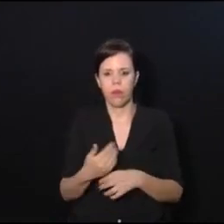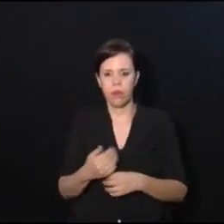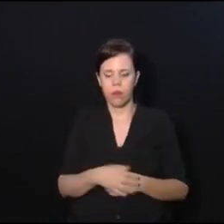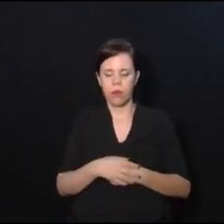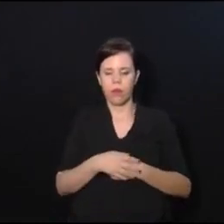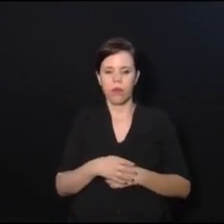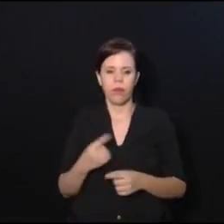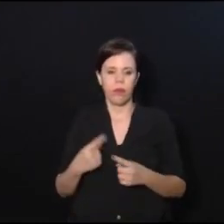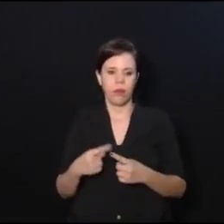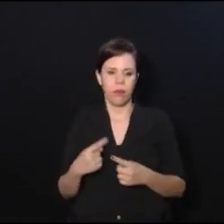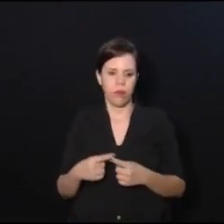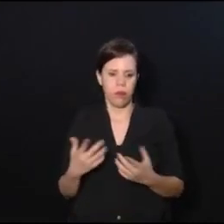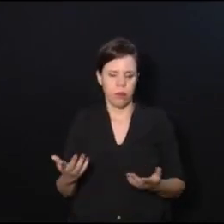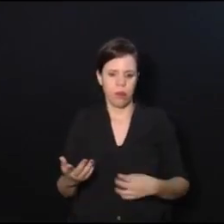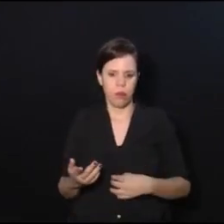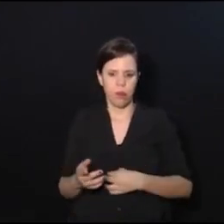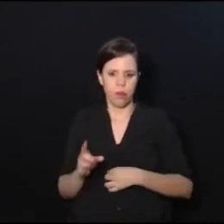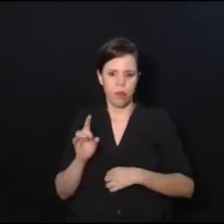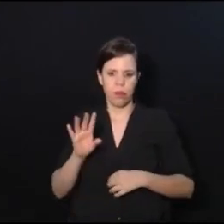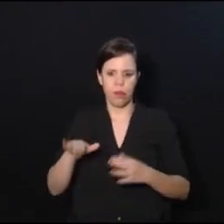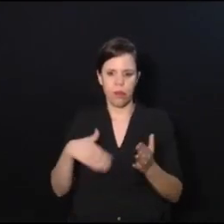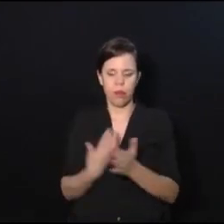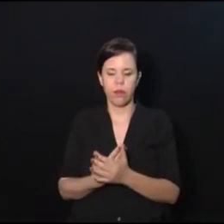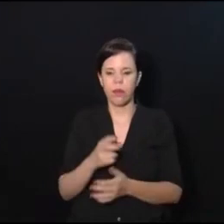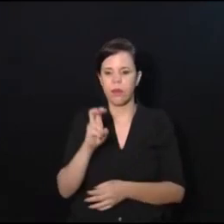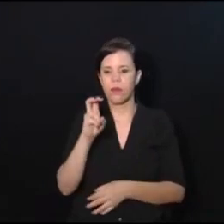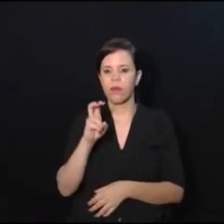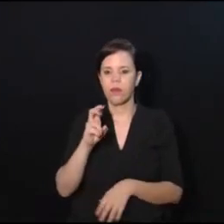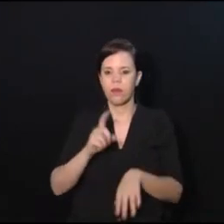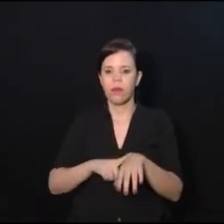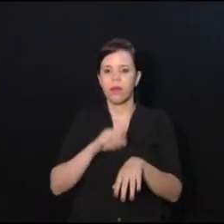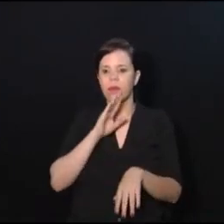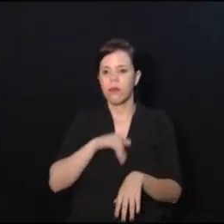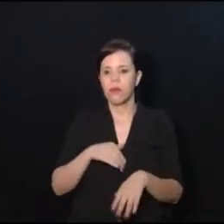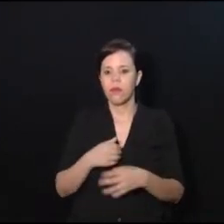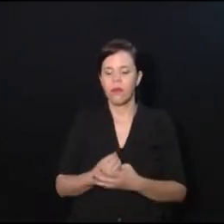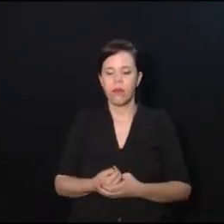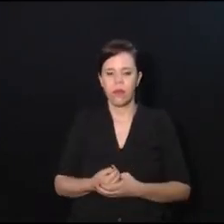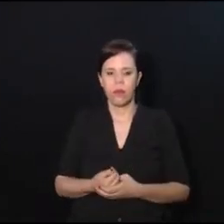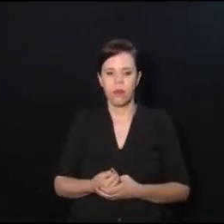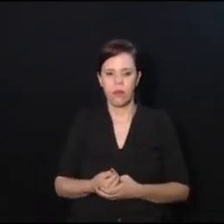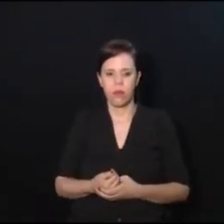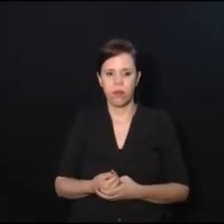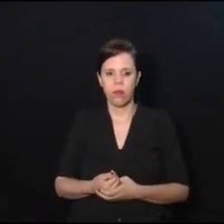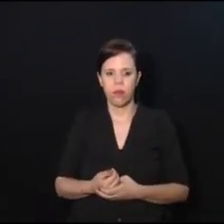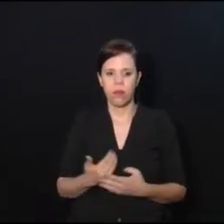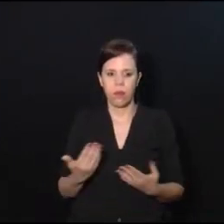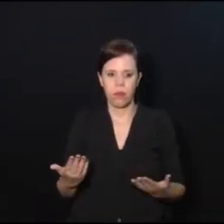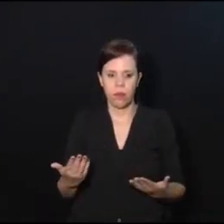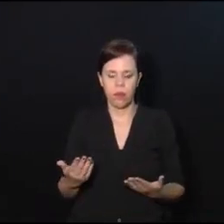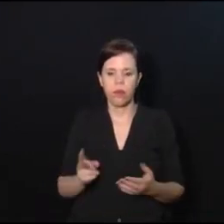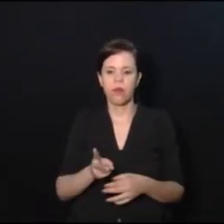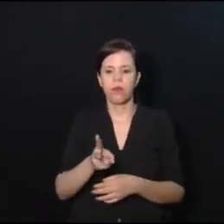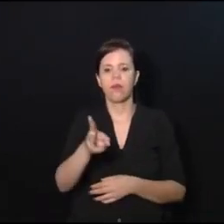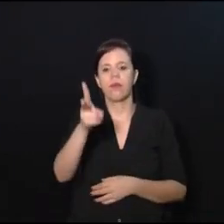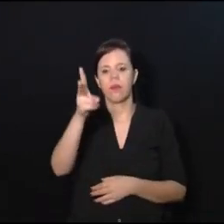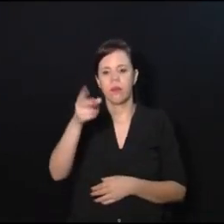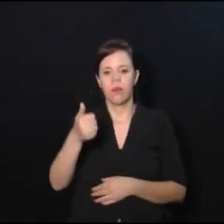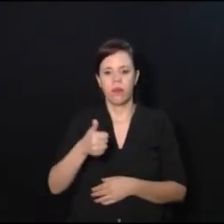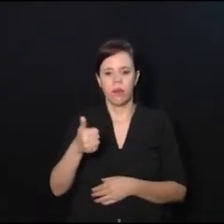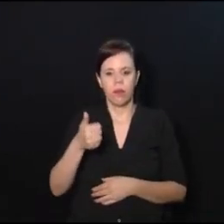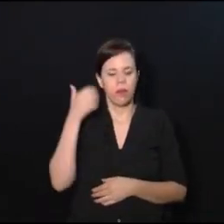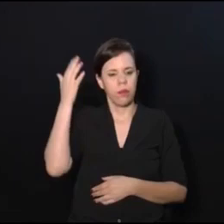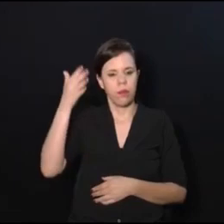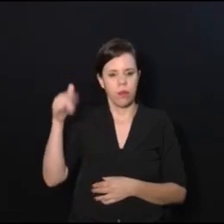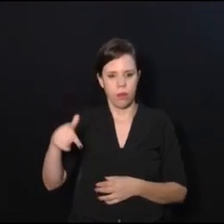tem que ficar só até as 17 horas. E aí a gente, então, vai dar sequência. Vai ser a primeira,